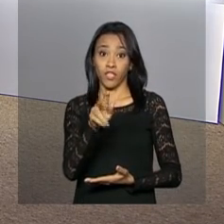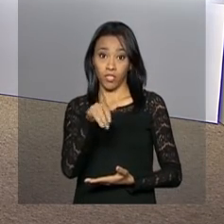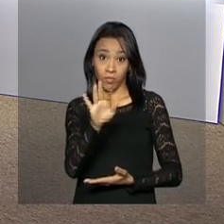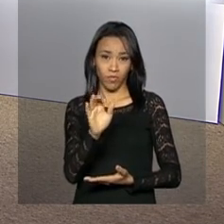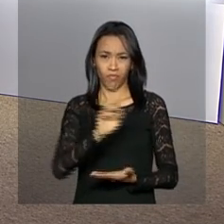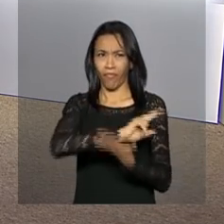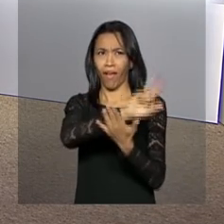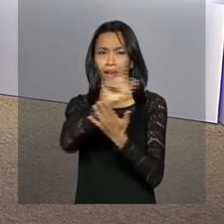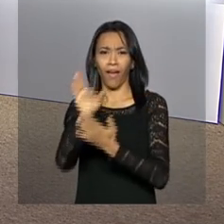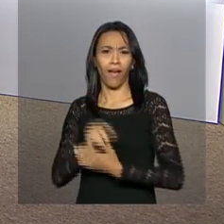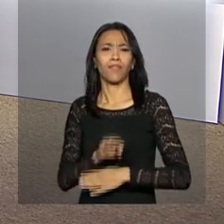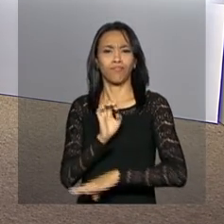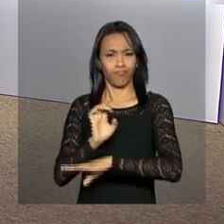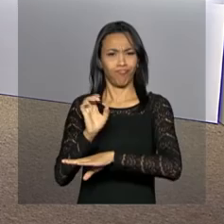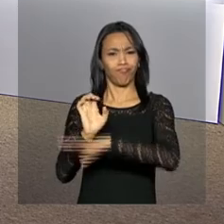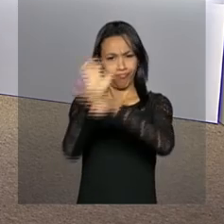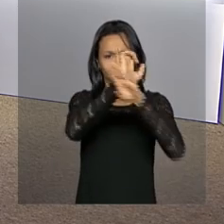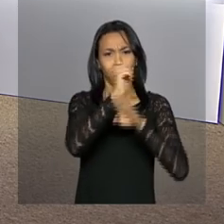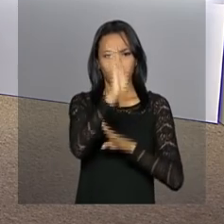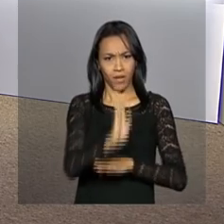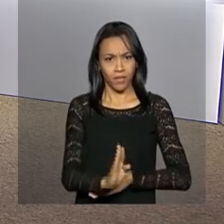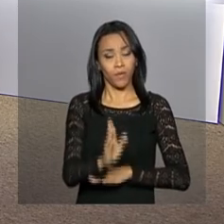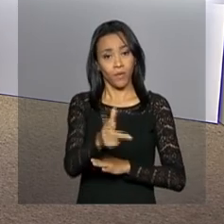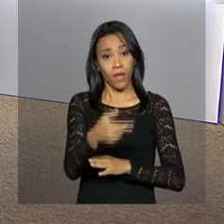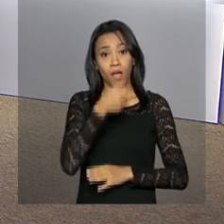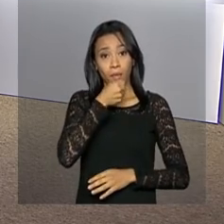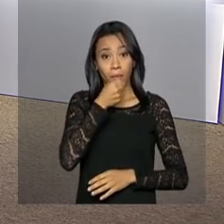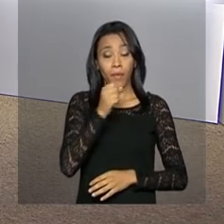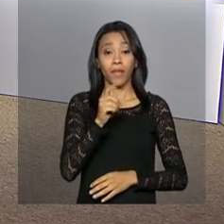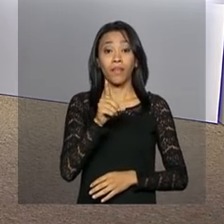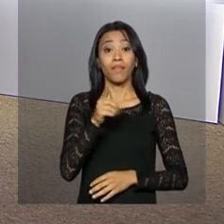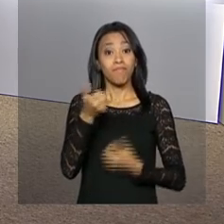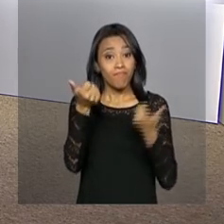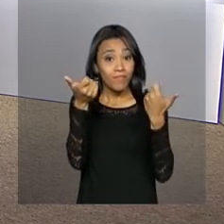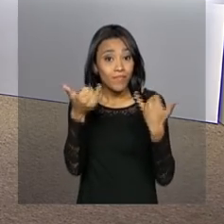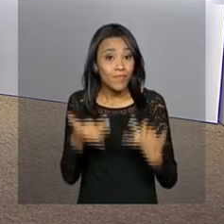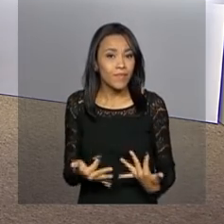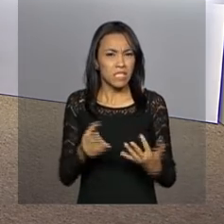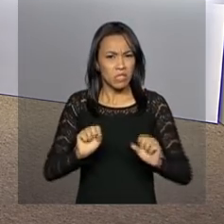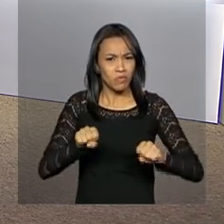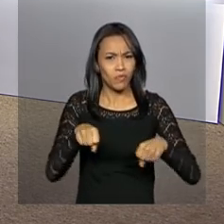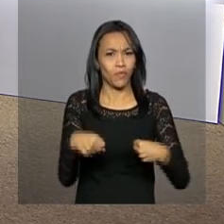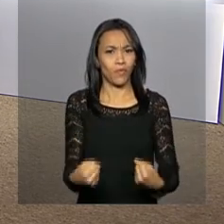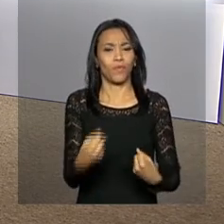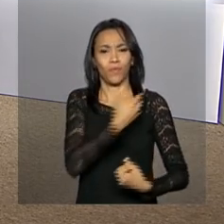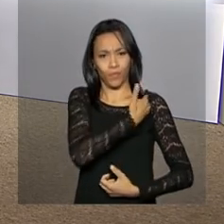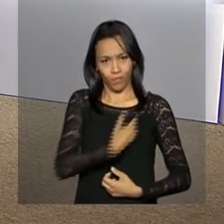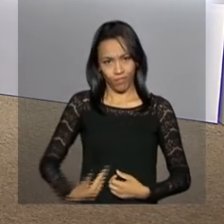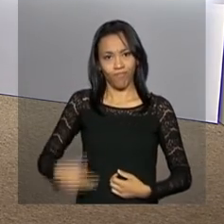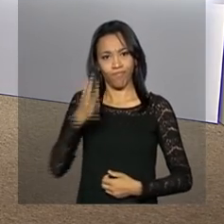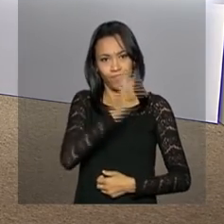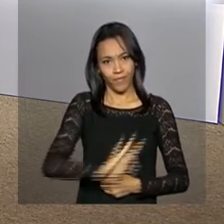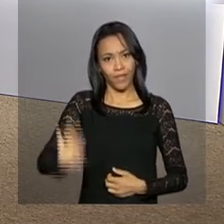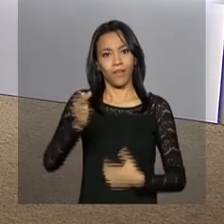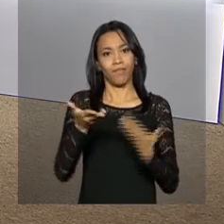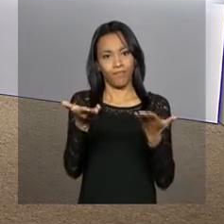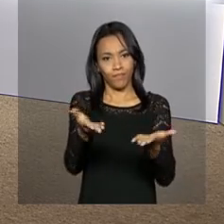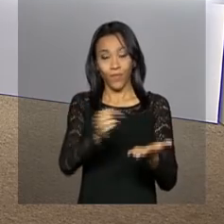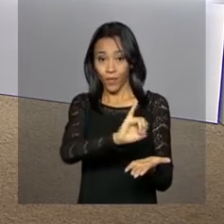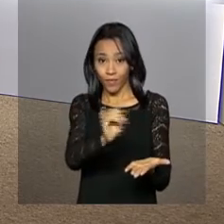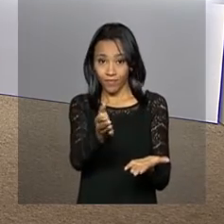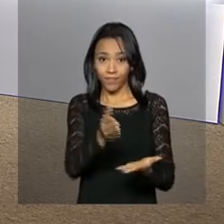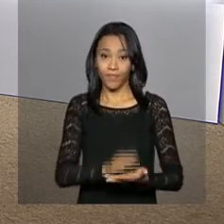todo o Brasil. A repórter Daniela Almeida ao vivo tem as informações deste esforço do Governo Federal. Olá, Daniela.